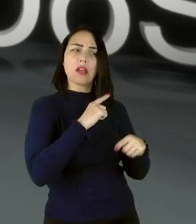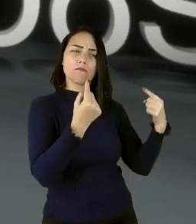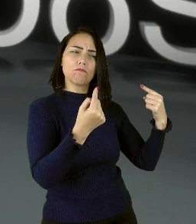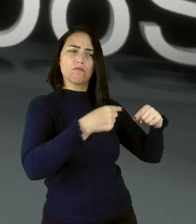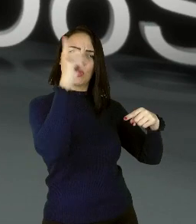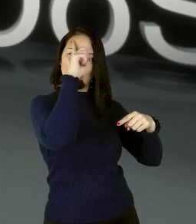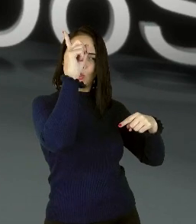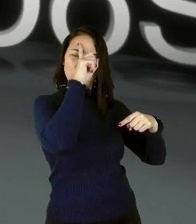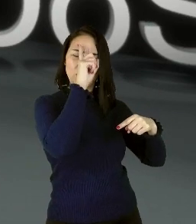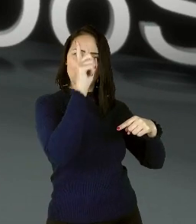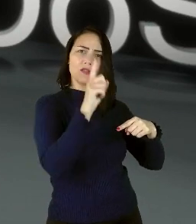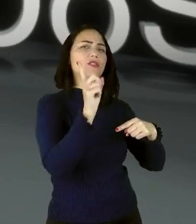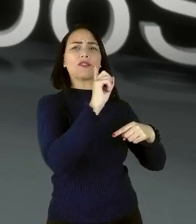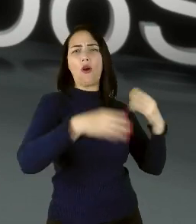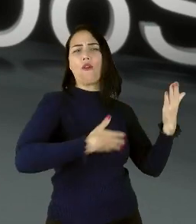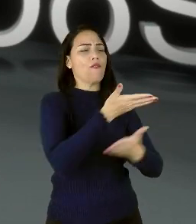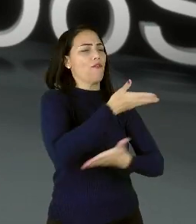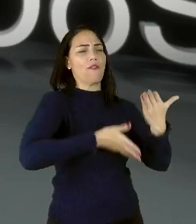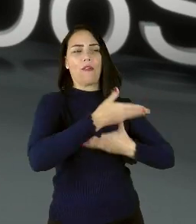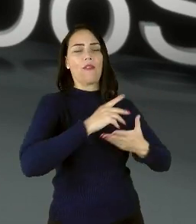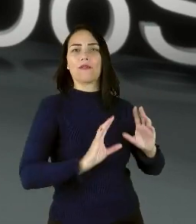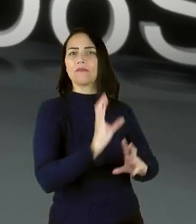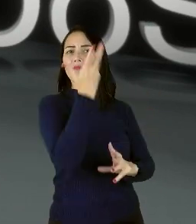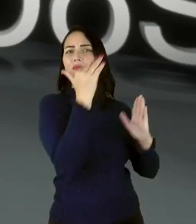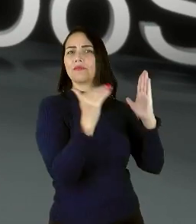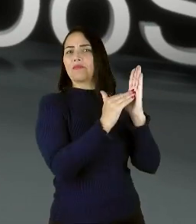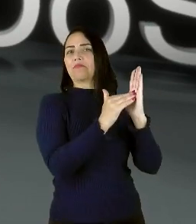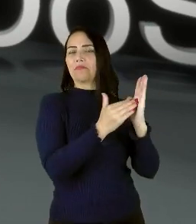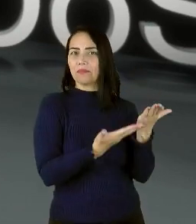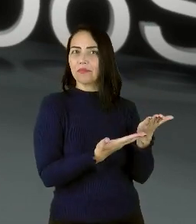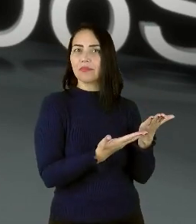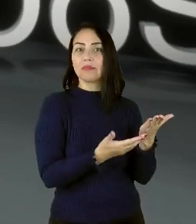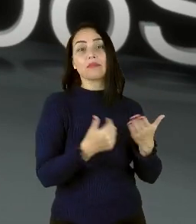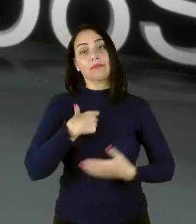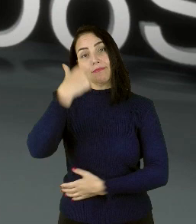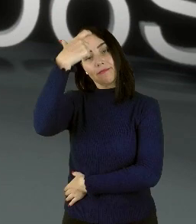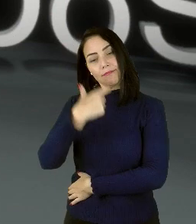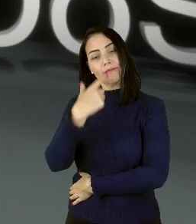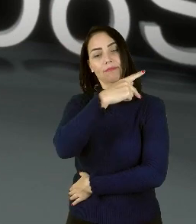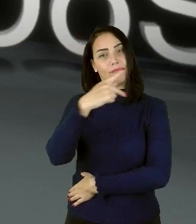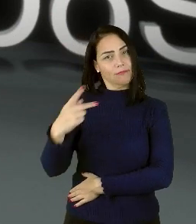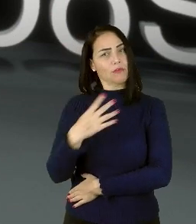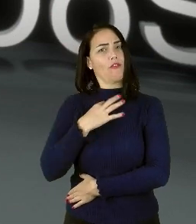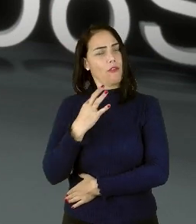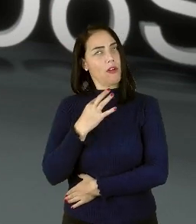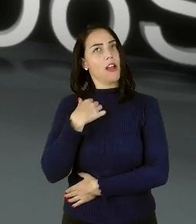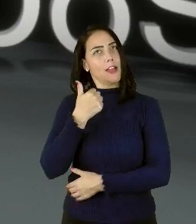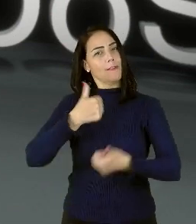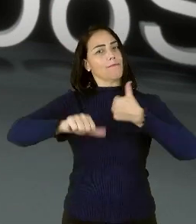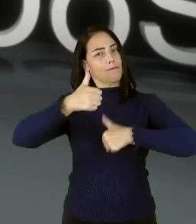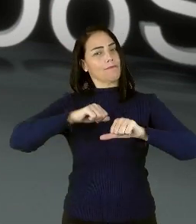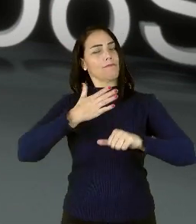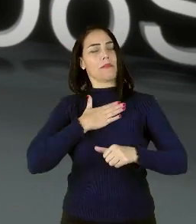seus desafios diários, que não envolvem nenhum tipo de situação limite. Ser professor voluntário me fez